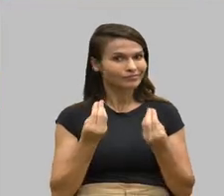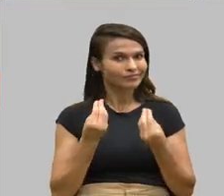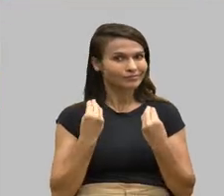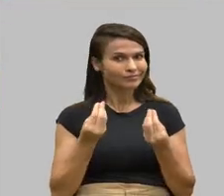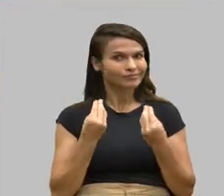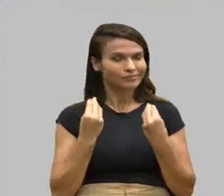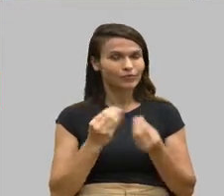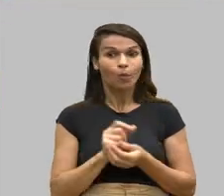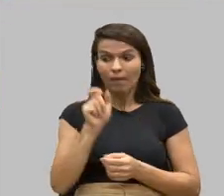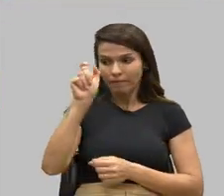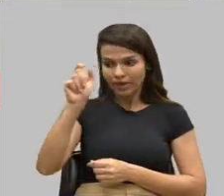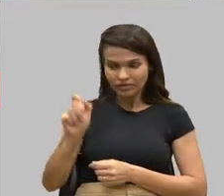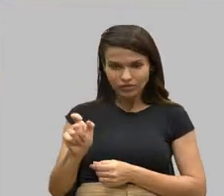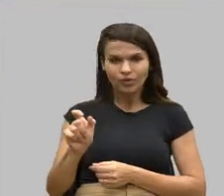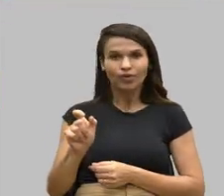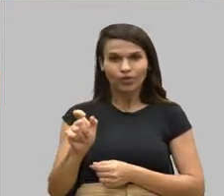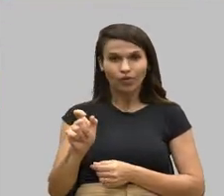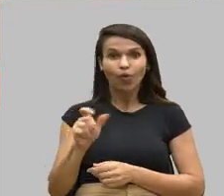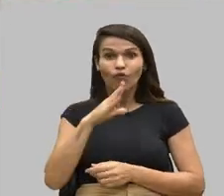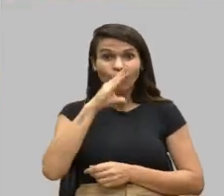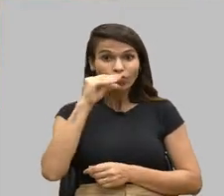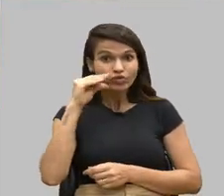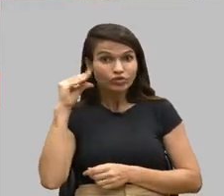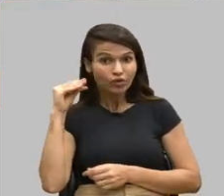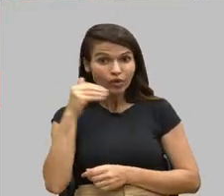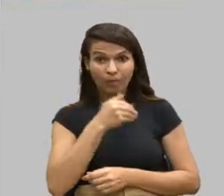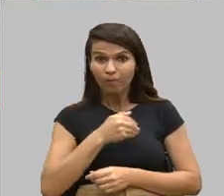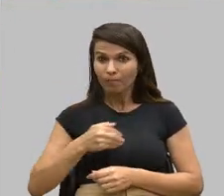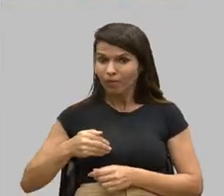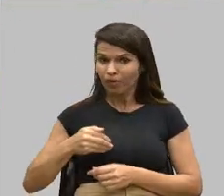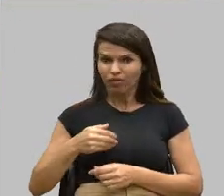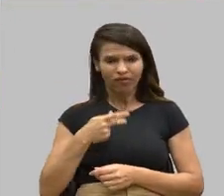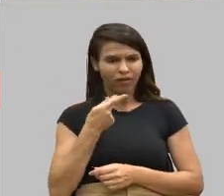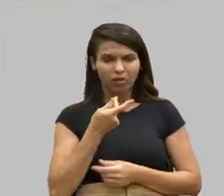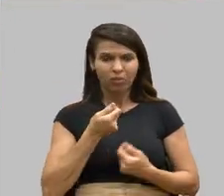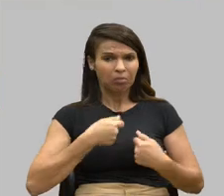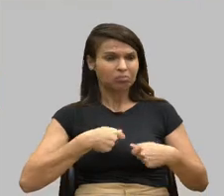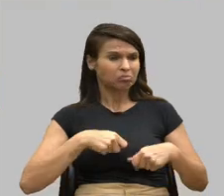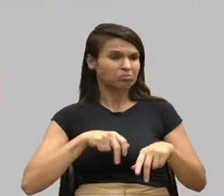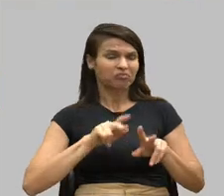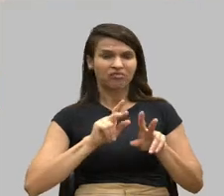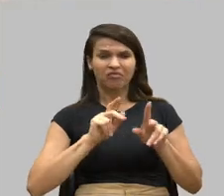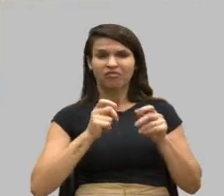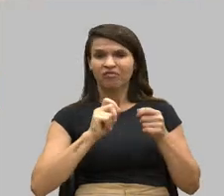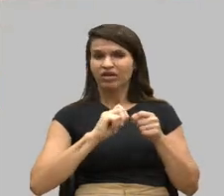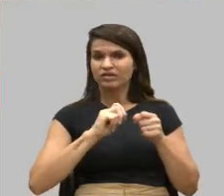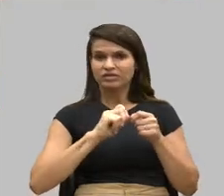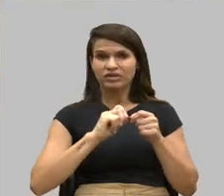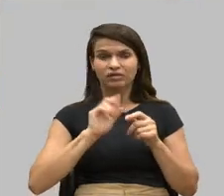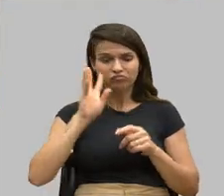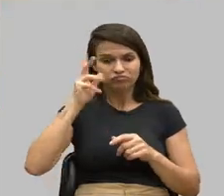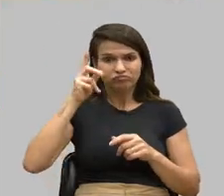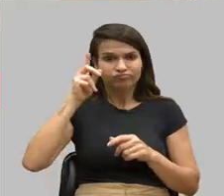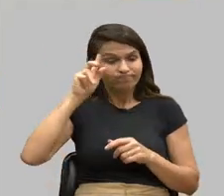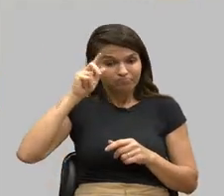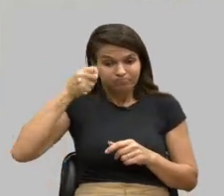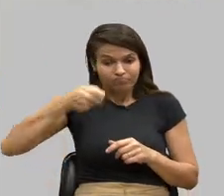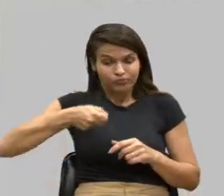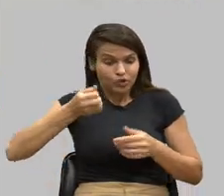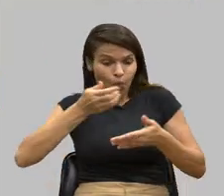Uma pessoa, um funcionário público que achou que não deveria fazer e tomou providência de guardar tudo lá.